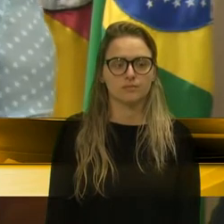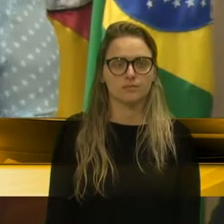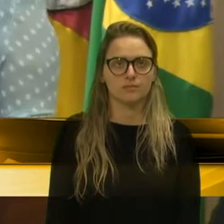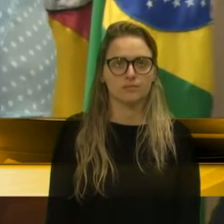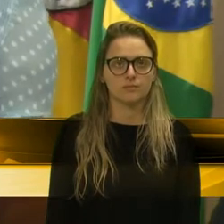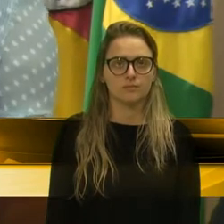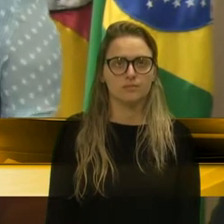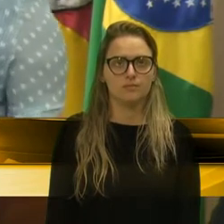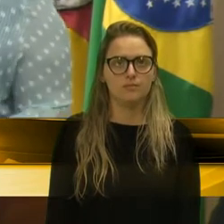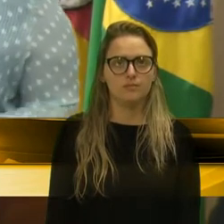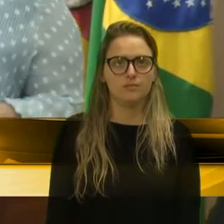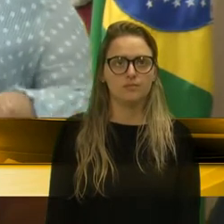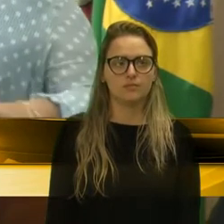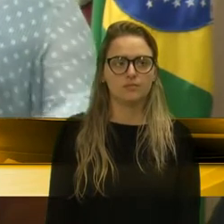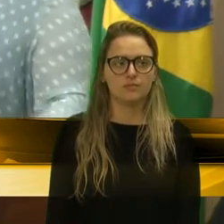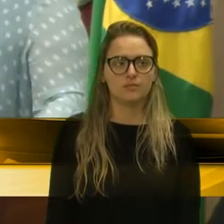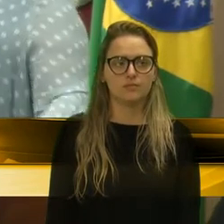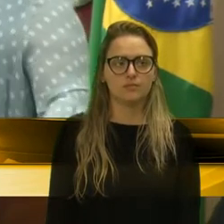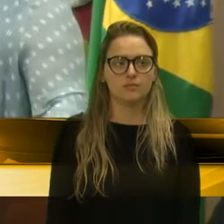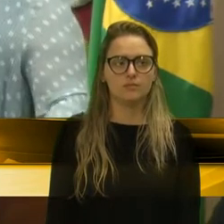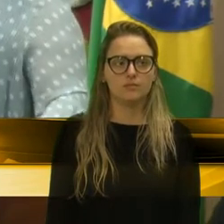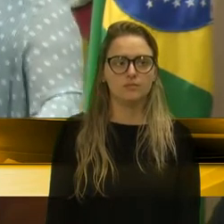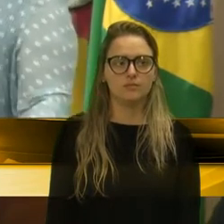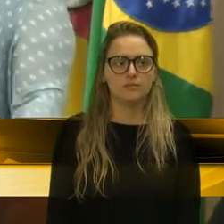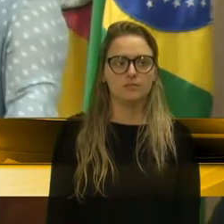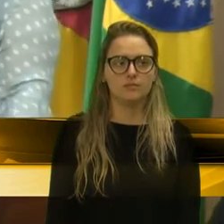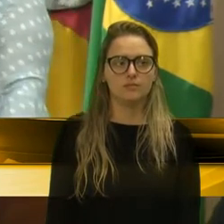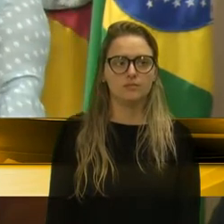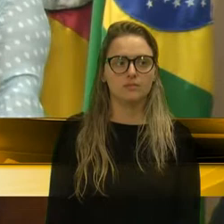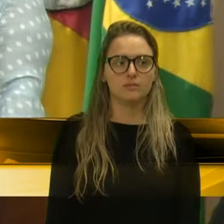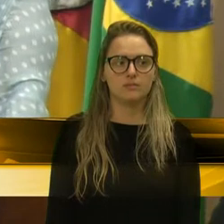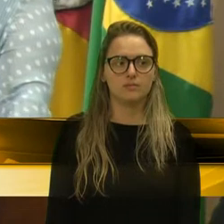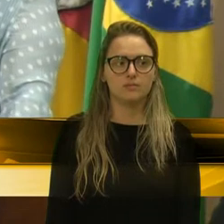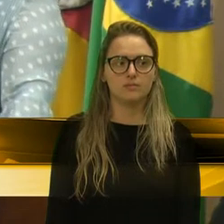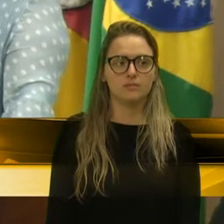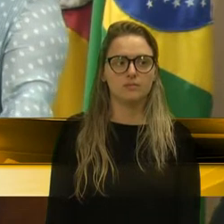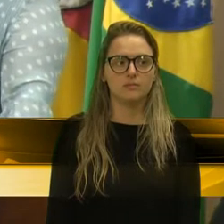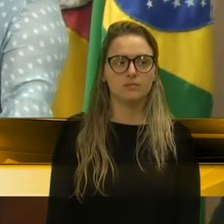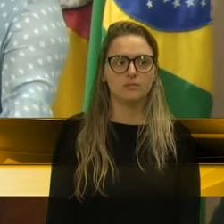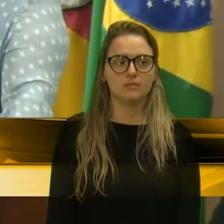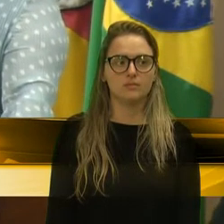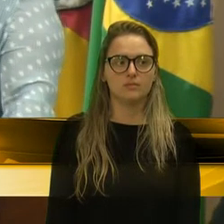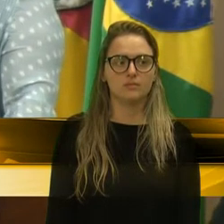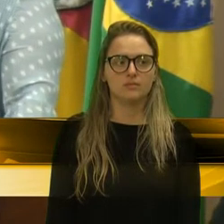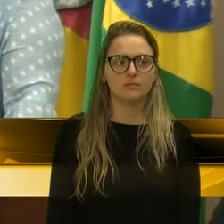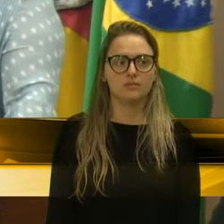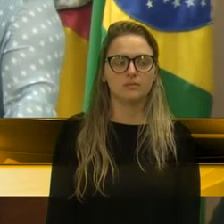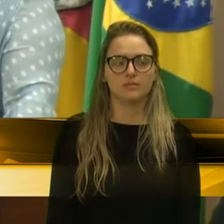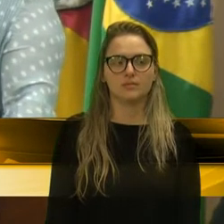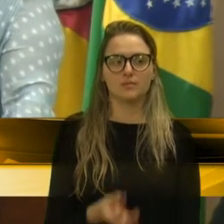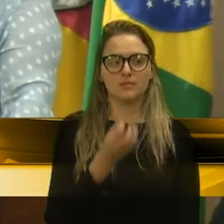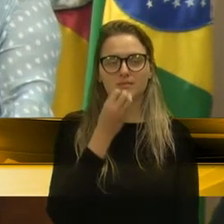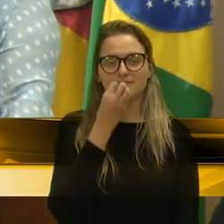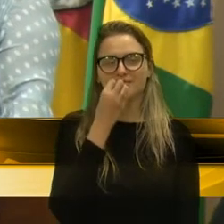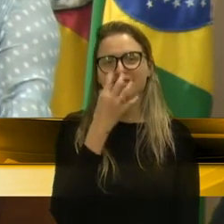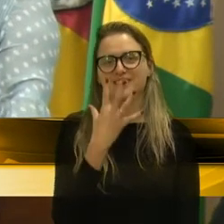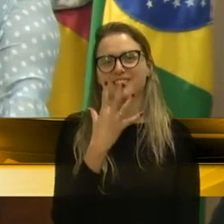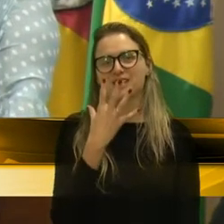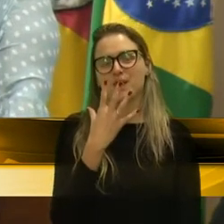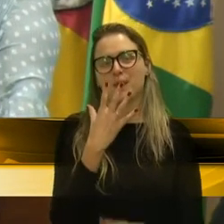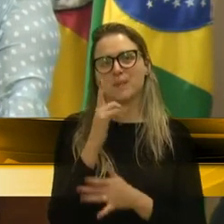eu trago hoje aqui o assunto, que eu chamo de descasa da prefeitura.